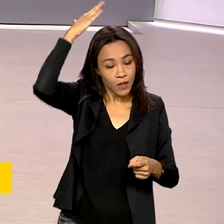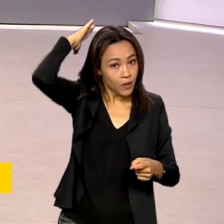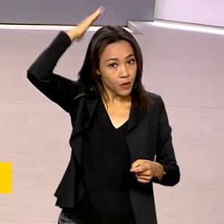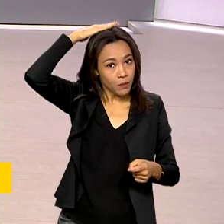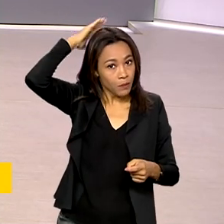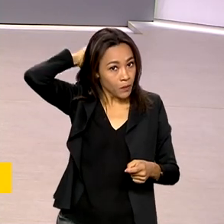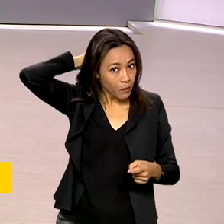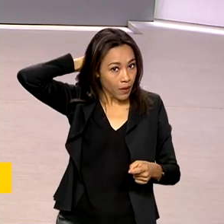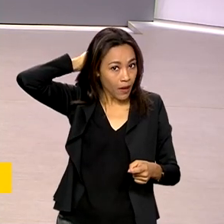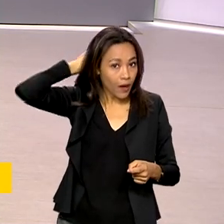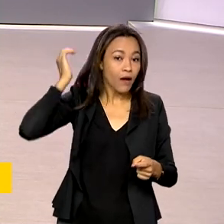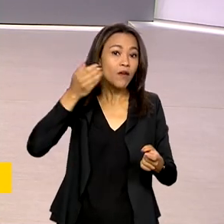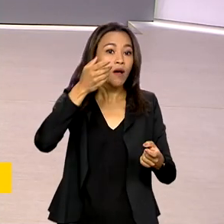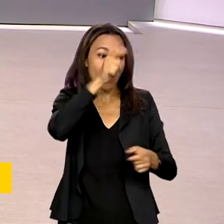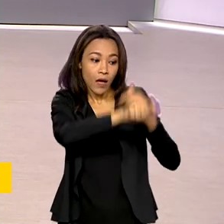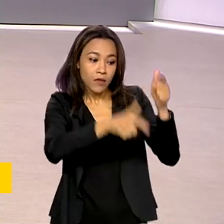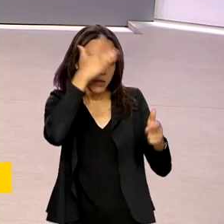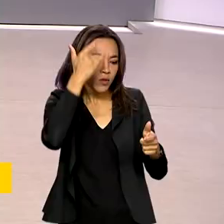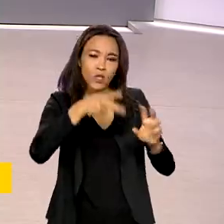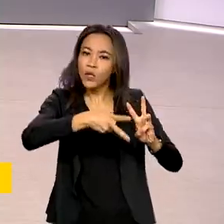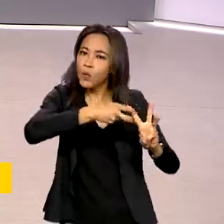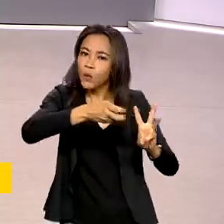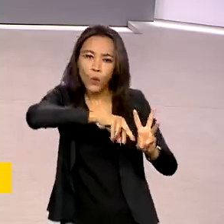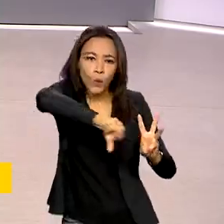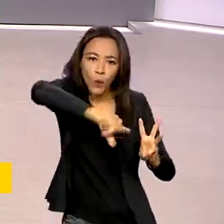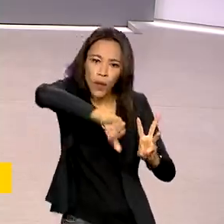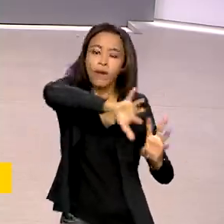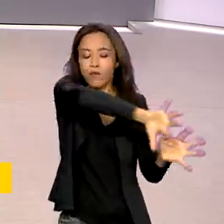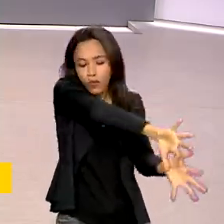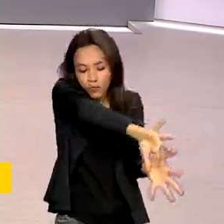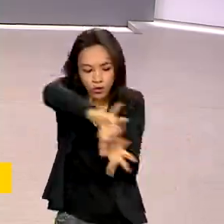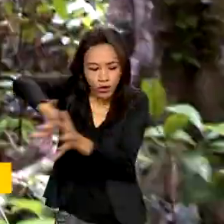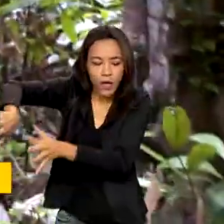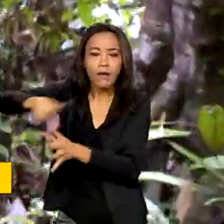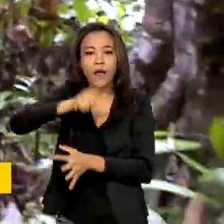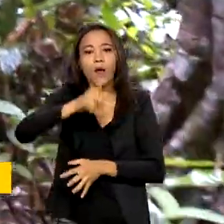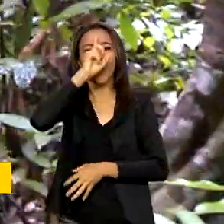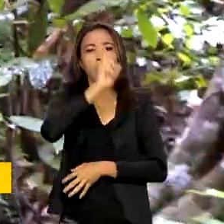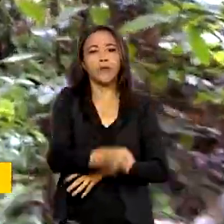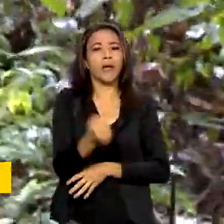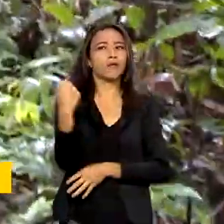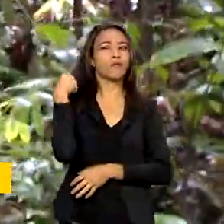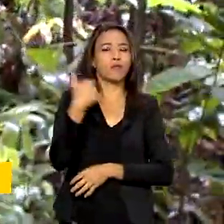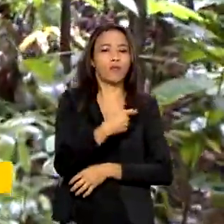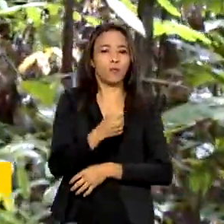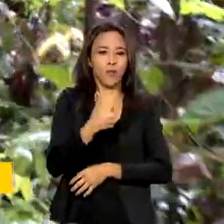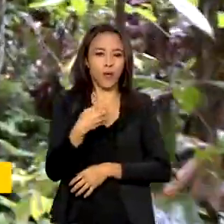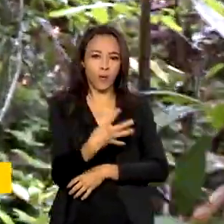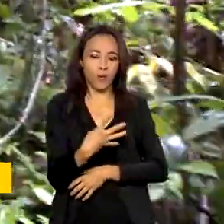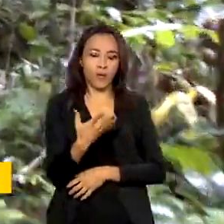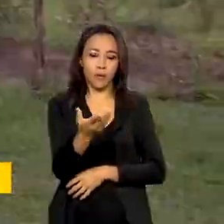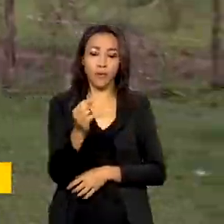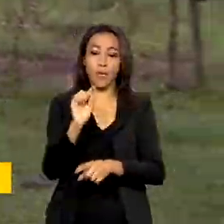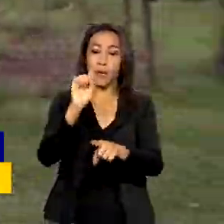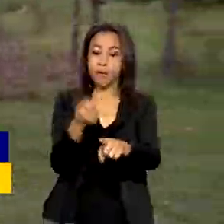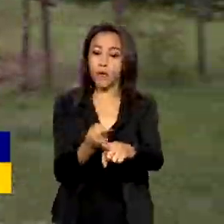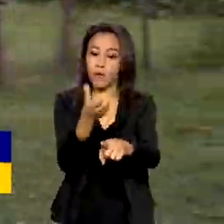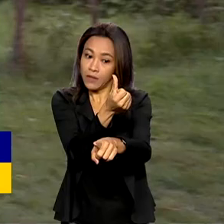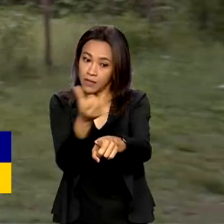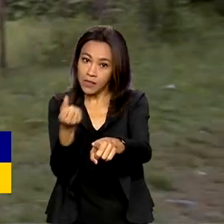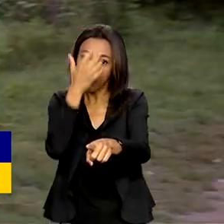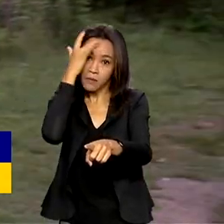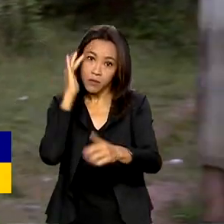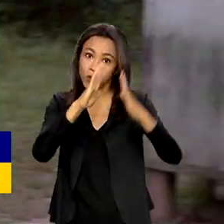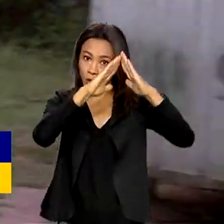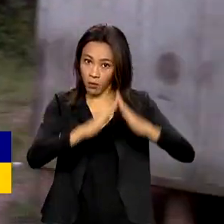A ação ocorre em cumprimento a uma ordem judicial de 2014. Cerca de 1.600 pessoas têm até o final